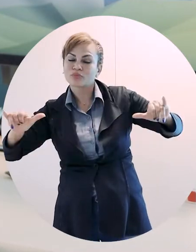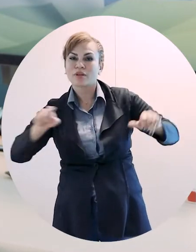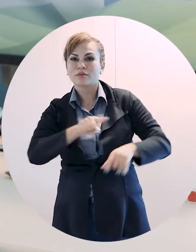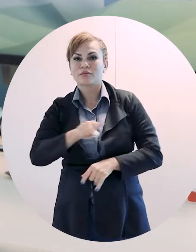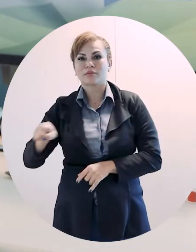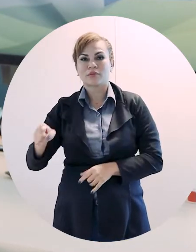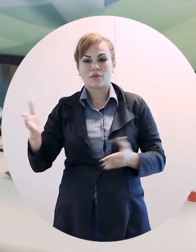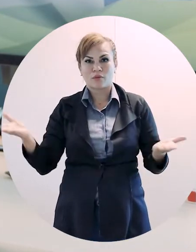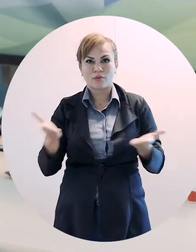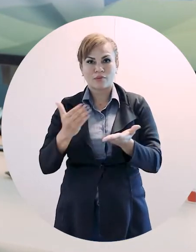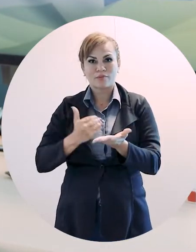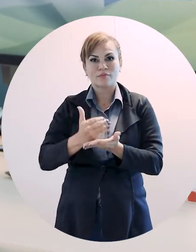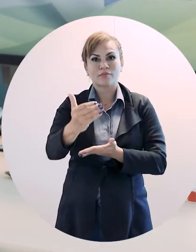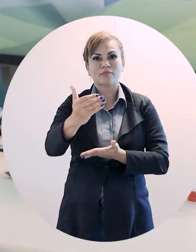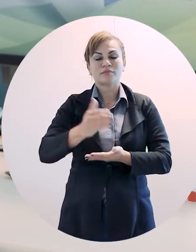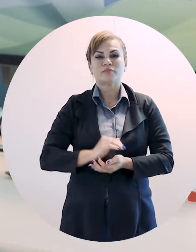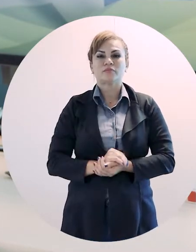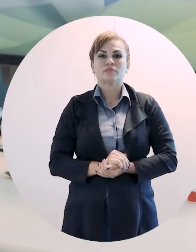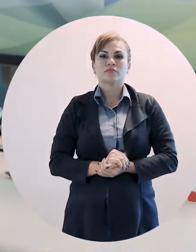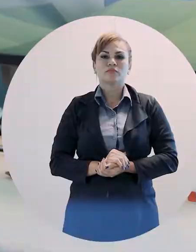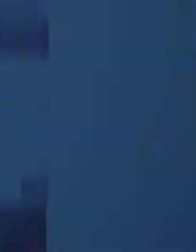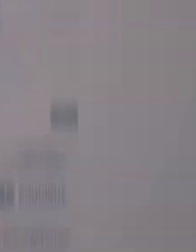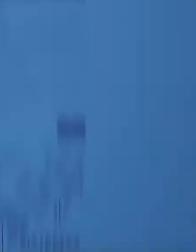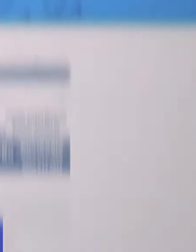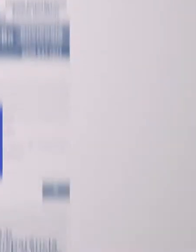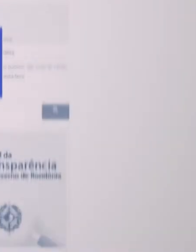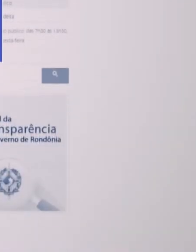Notícias da Semana, que começa agora!